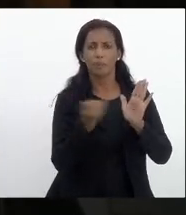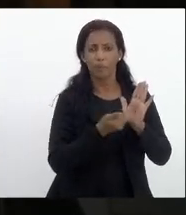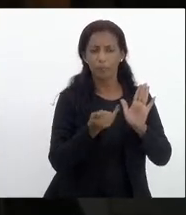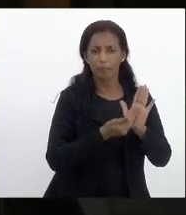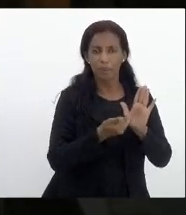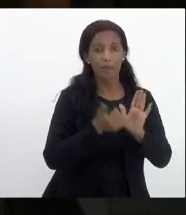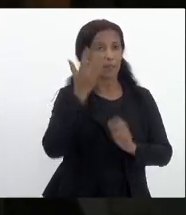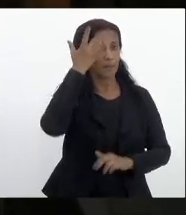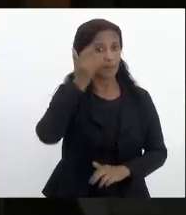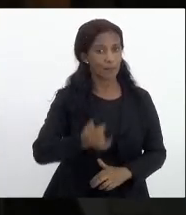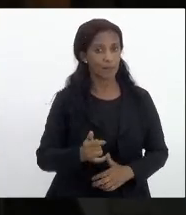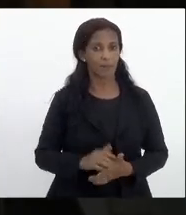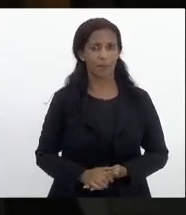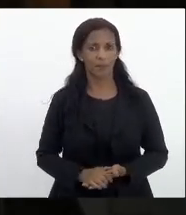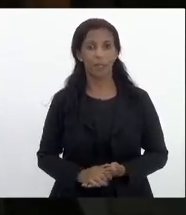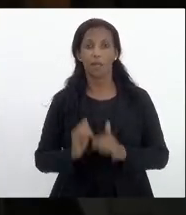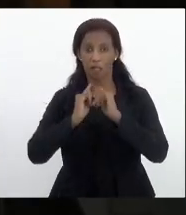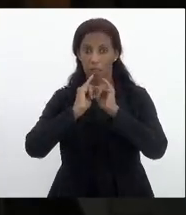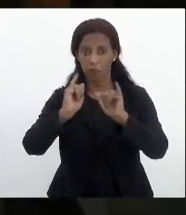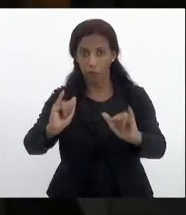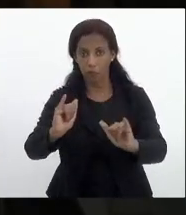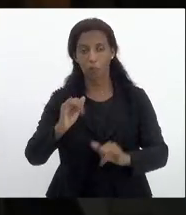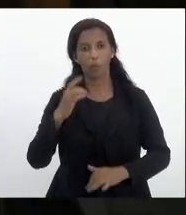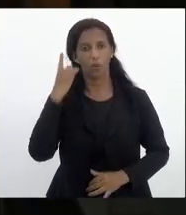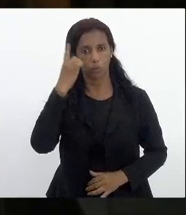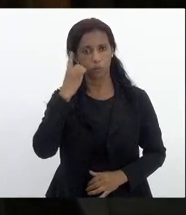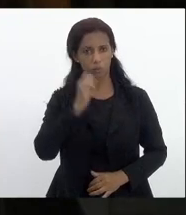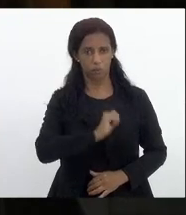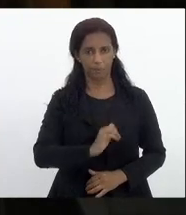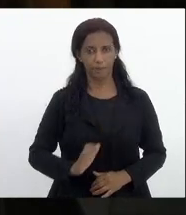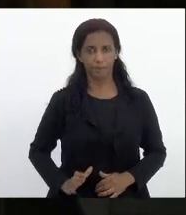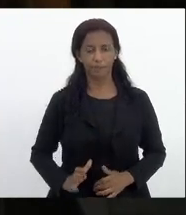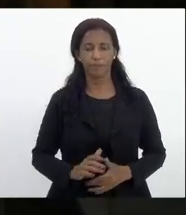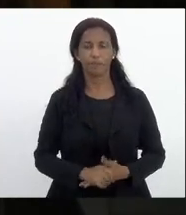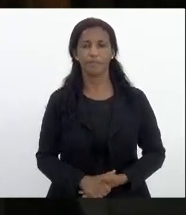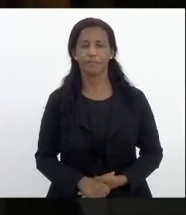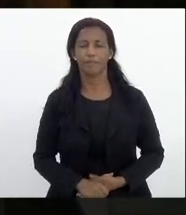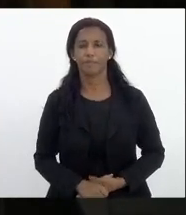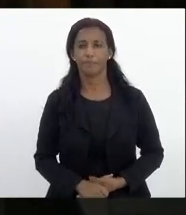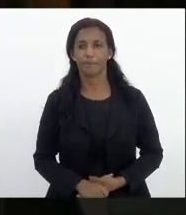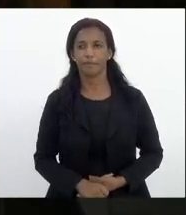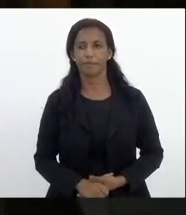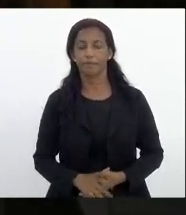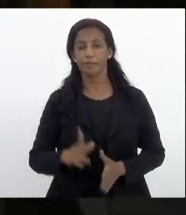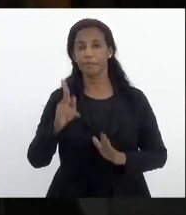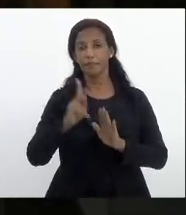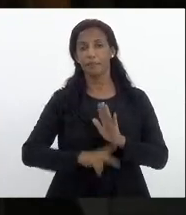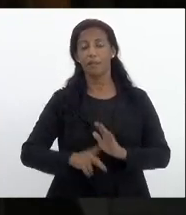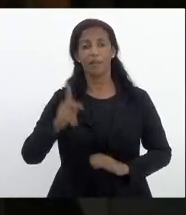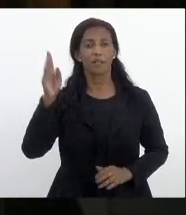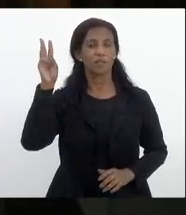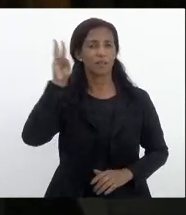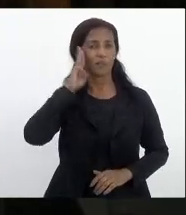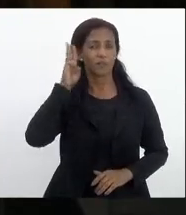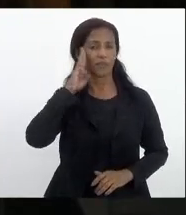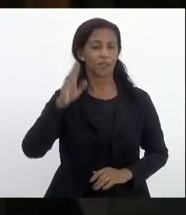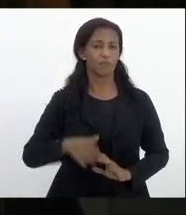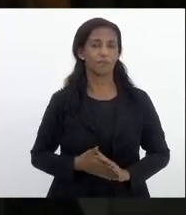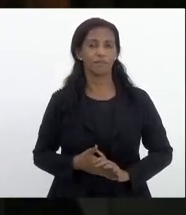amanhã informou o deputado André Siciliano e na pauta de terça feira